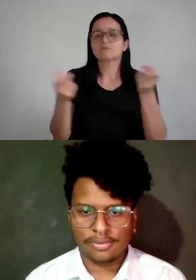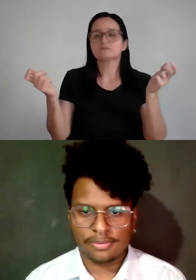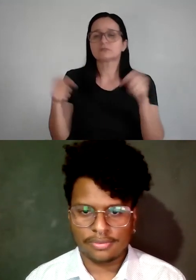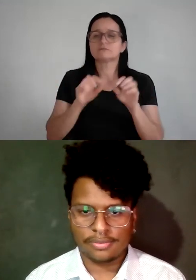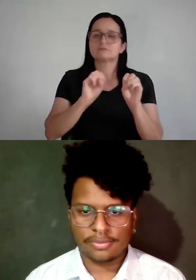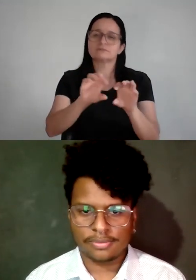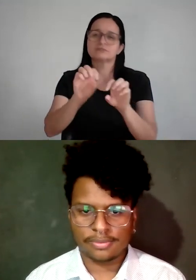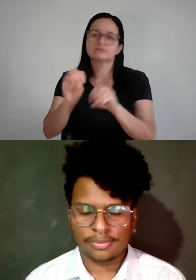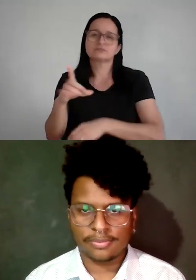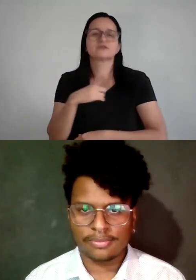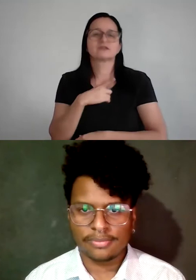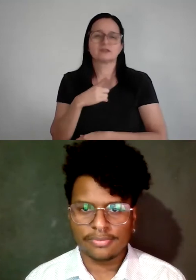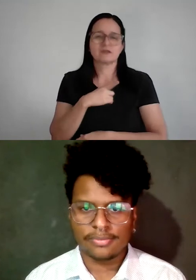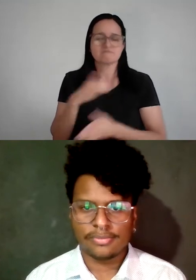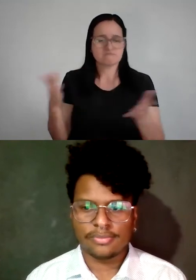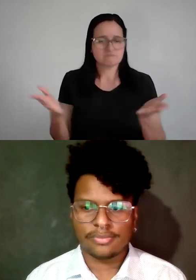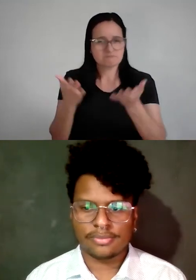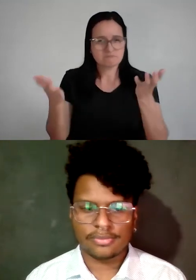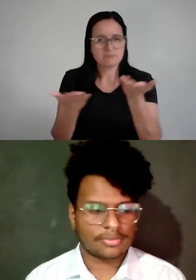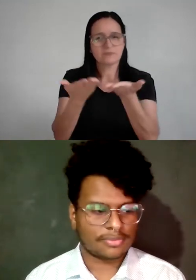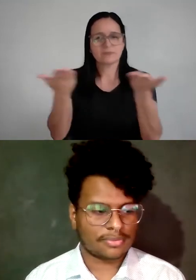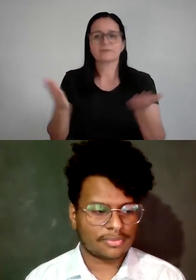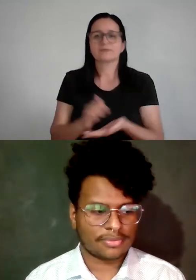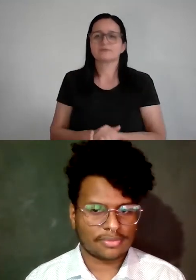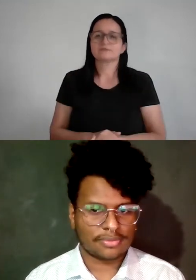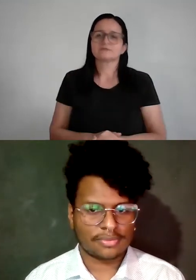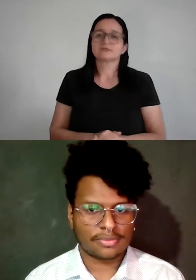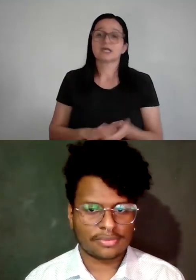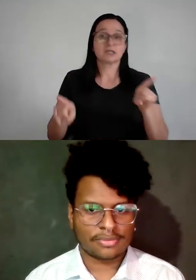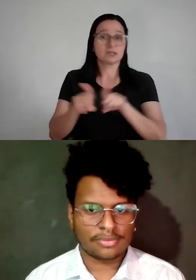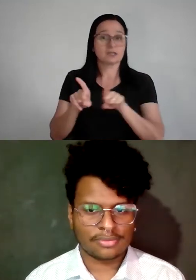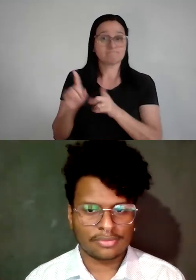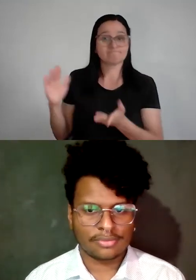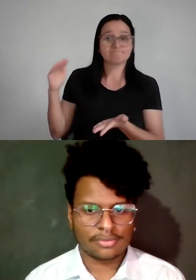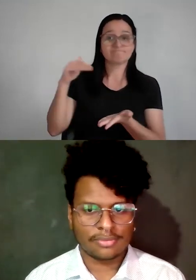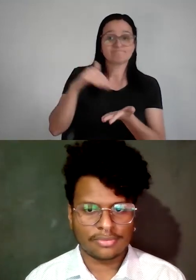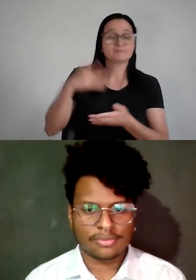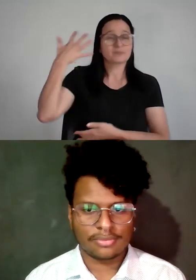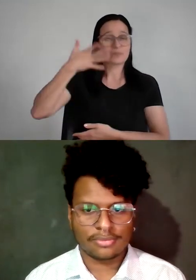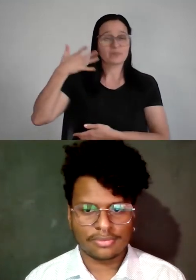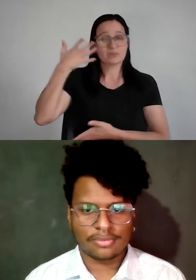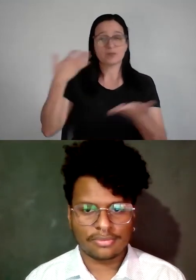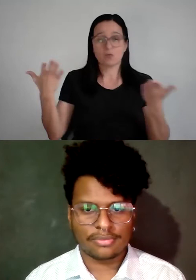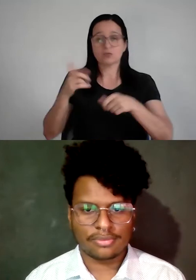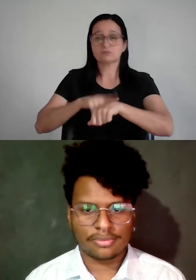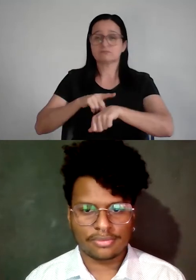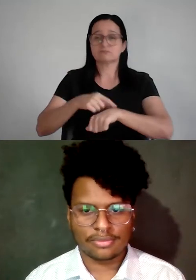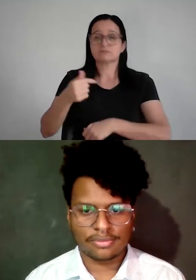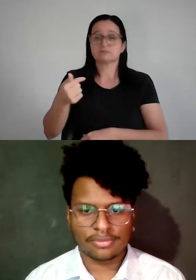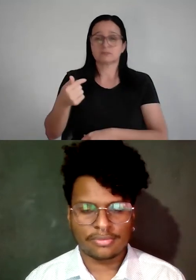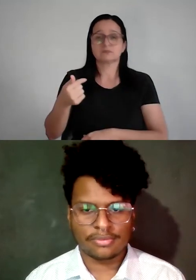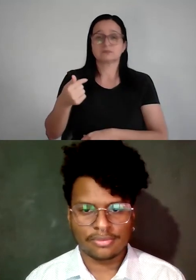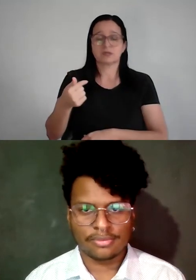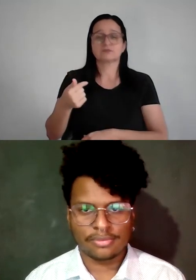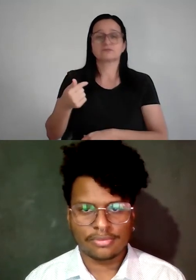promove para você, e a gente tem uma última palestra de hoje, às 19 horas, com a Patrícia Cupelo,